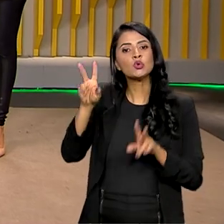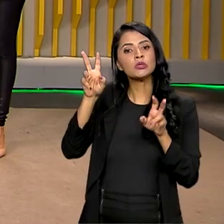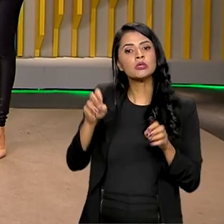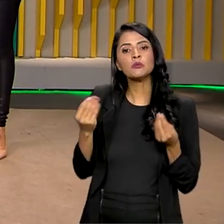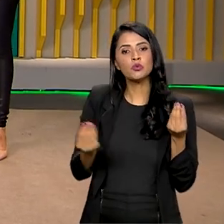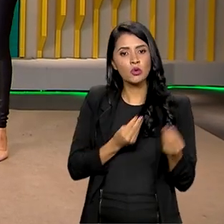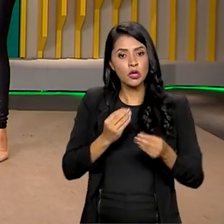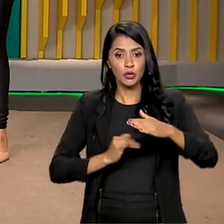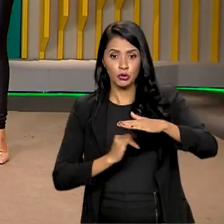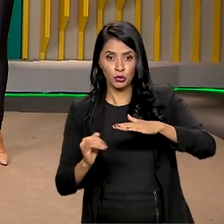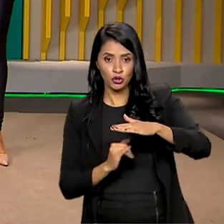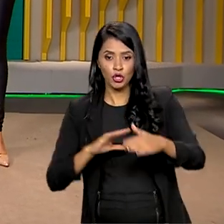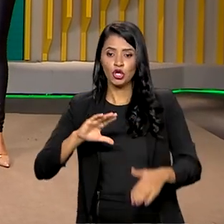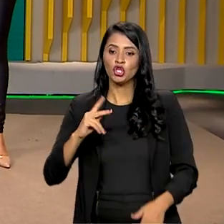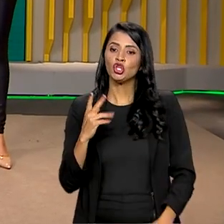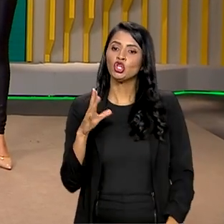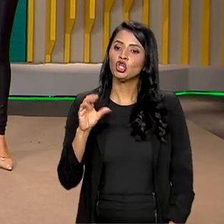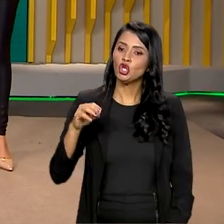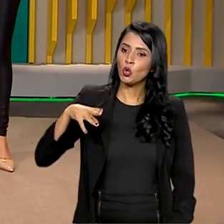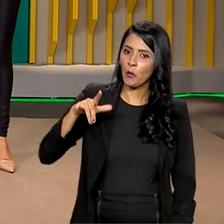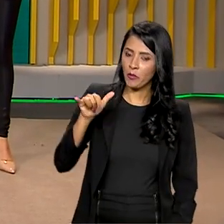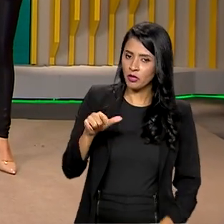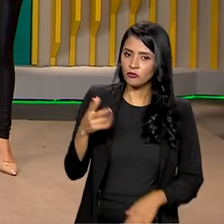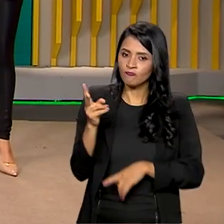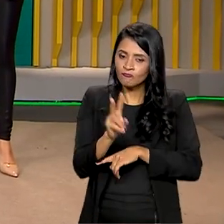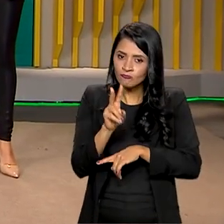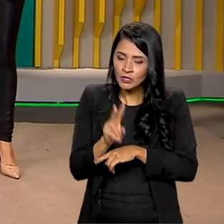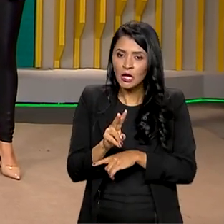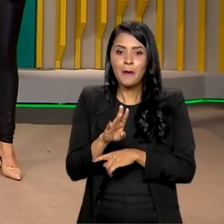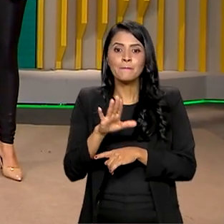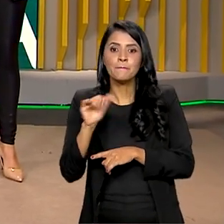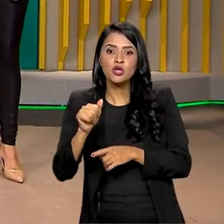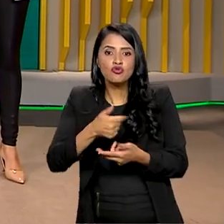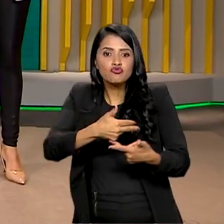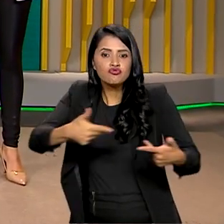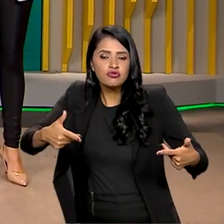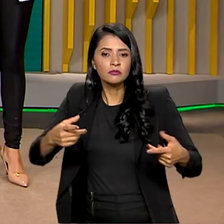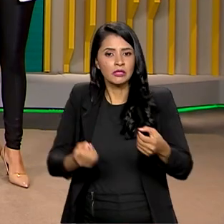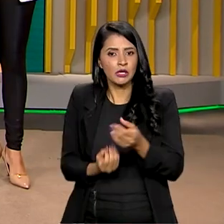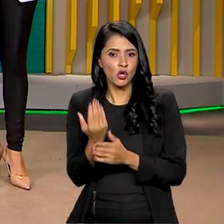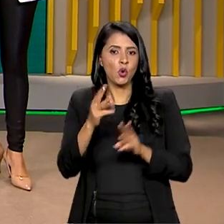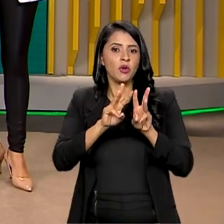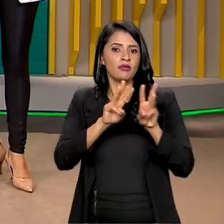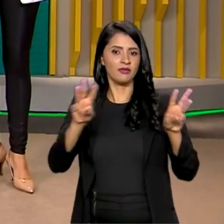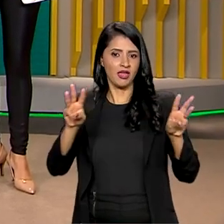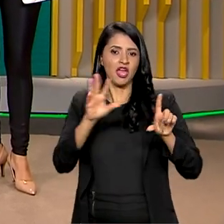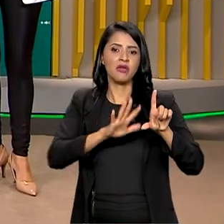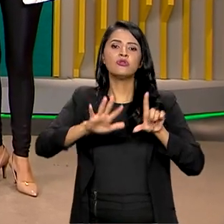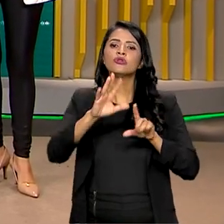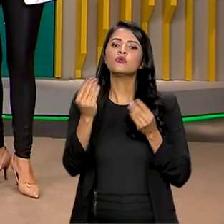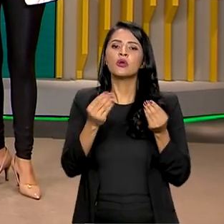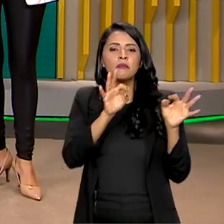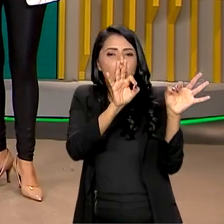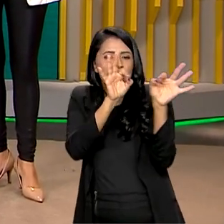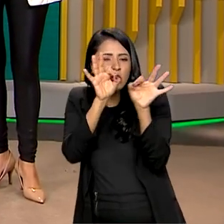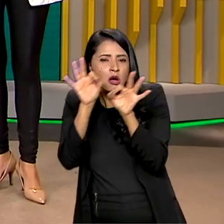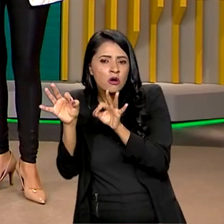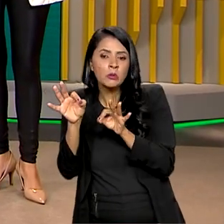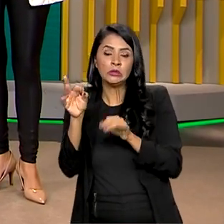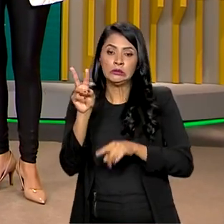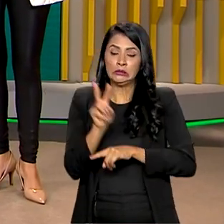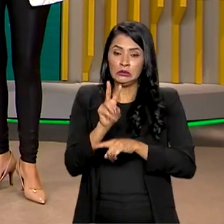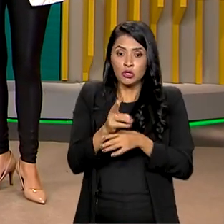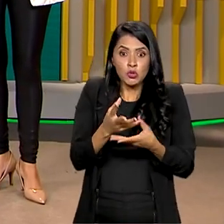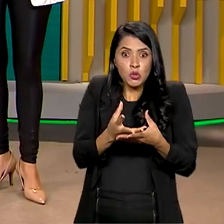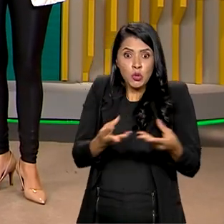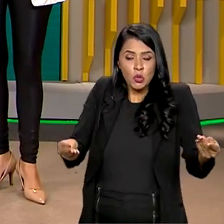O Instituto Chico Mendes de Conservação da Biodiversidade lançou uma plataforma na internet para acompanhar o risco de extinção da